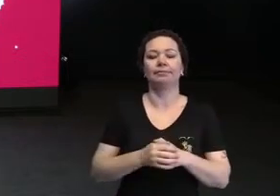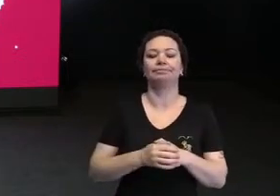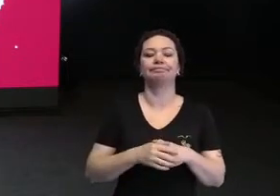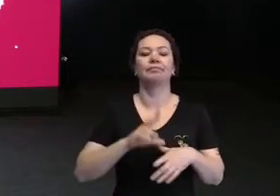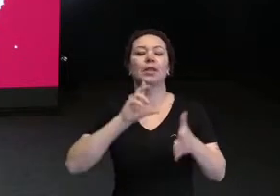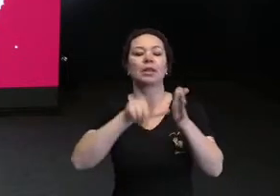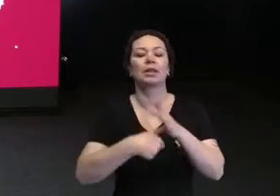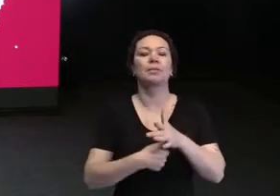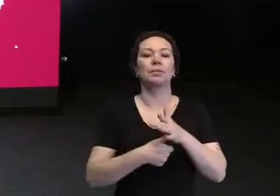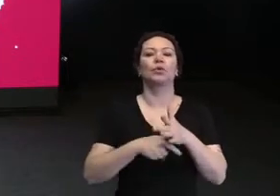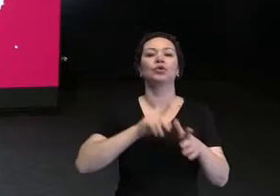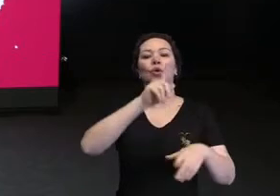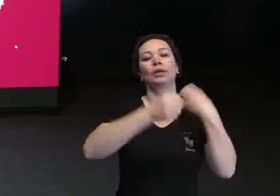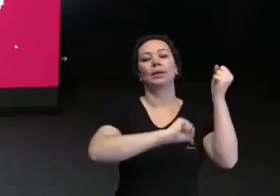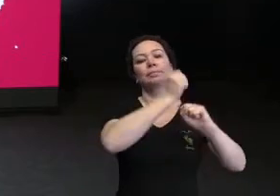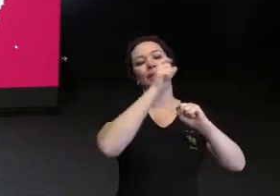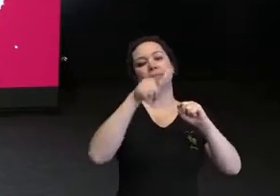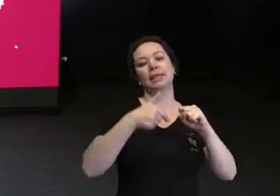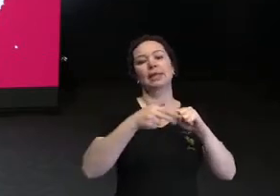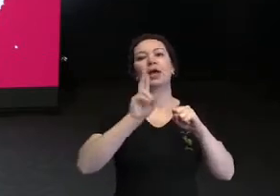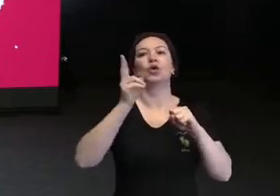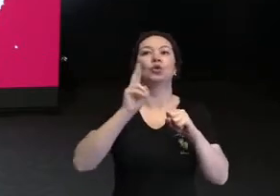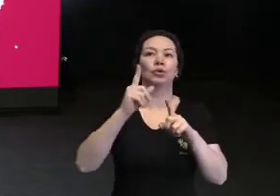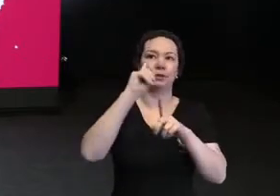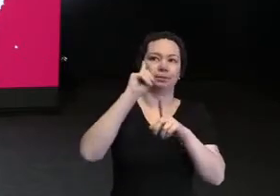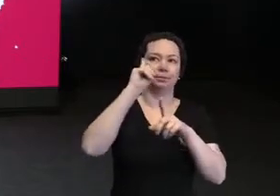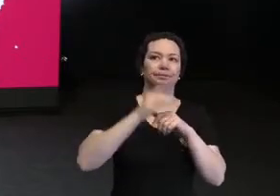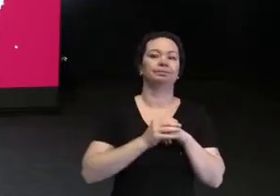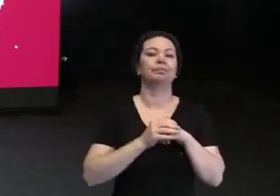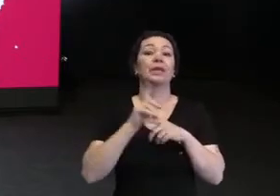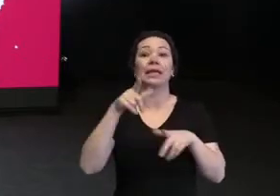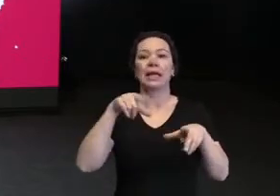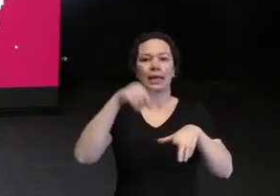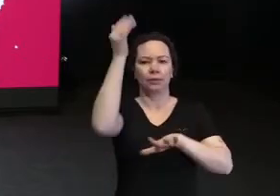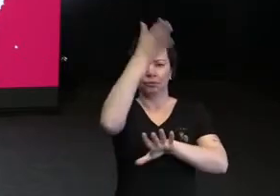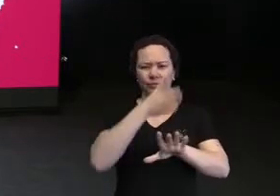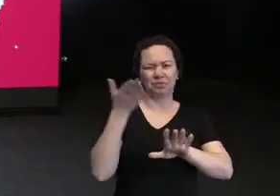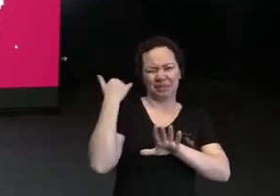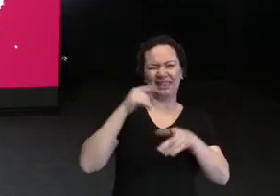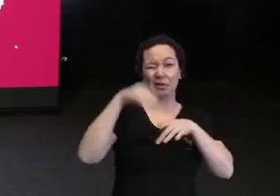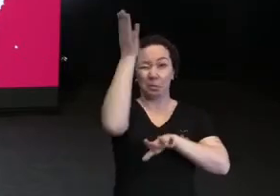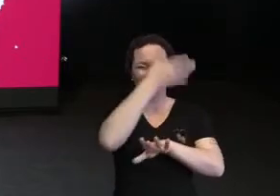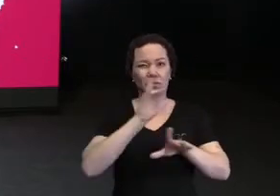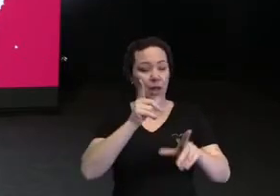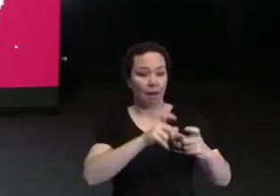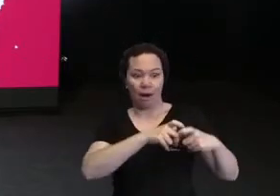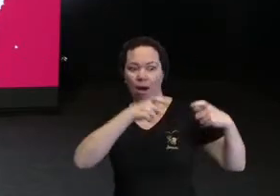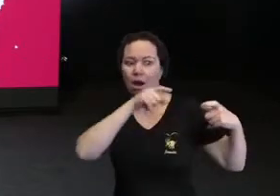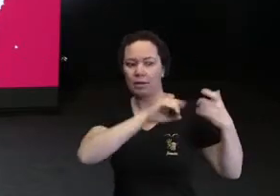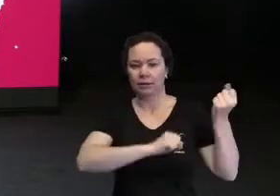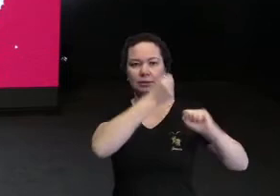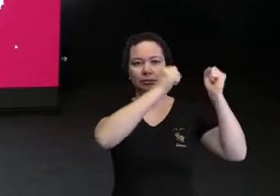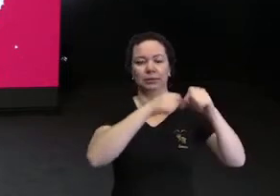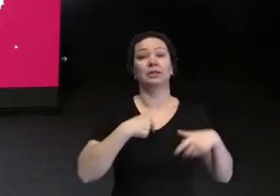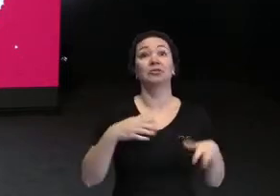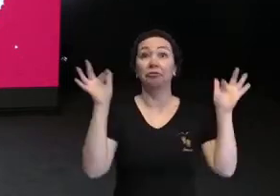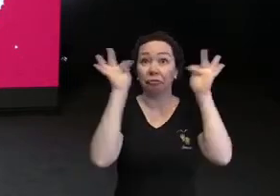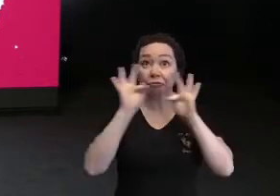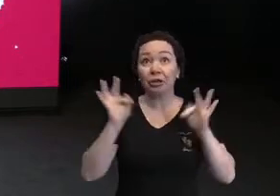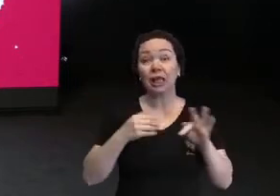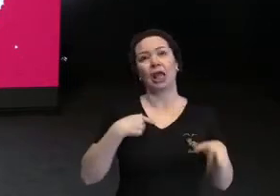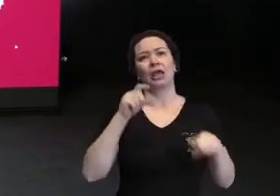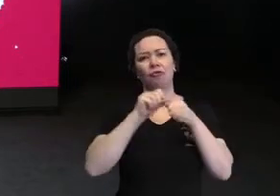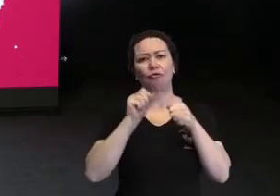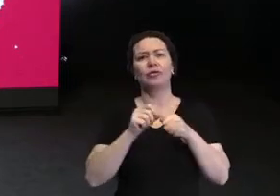Academia de Filmes, que era uma das maiores produtoras do Brasil, assim, na época. falei, cara, estou muito feliz, finalmente eu vou fazer, pelo menos, uma